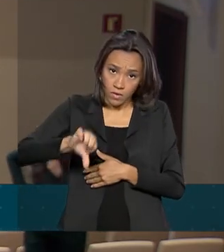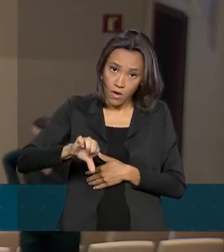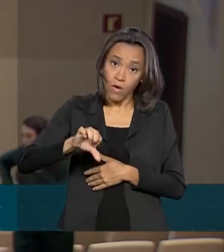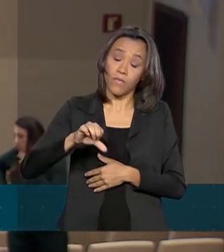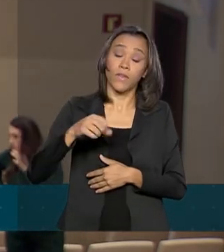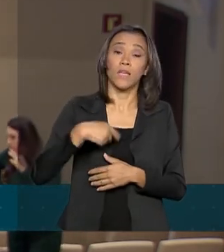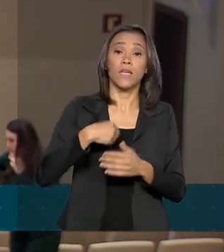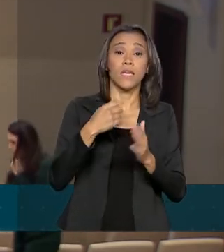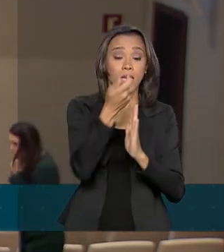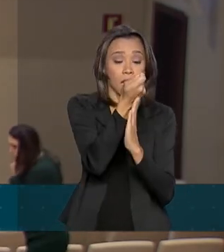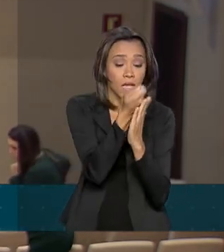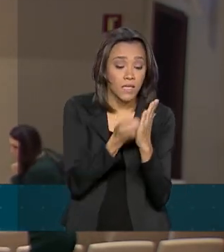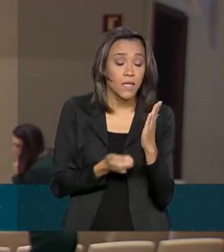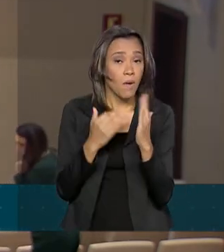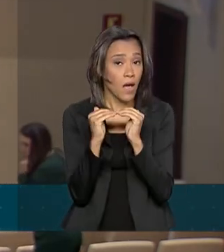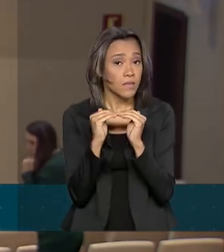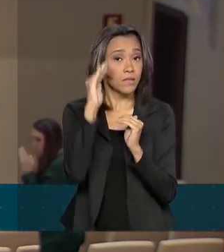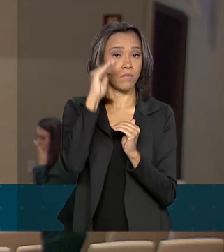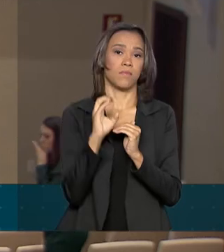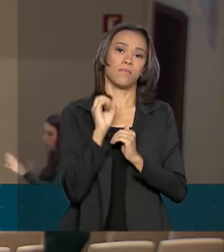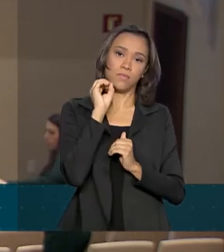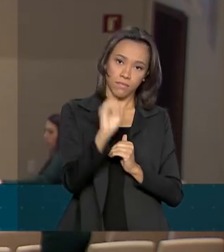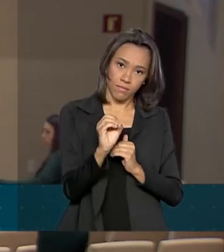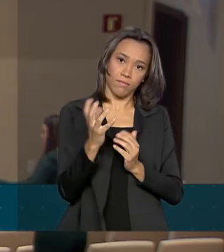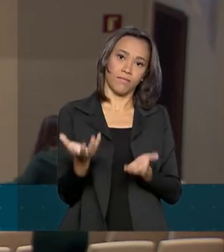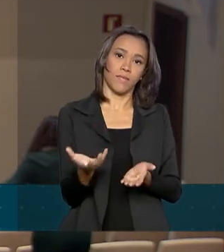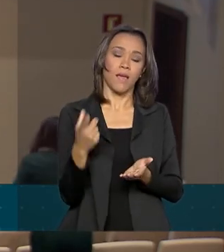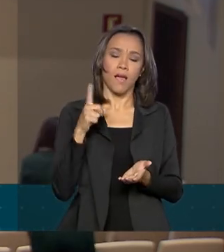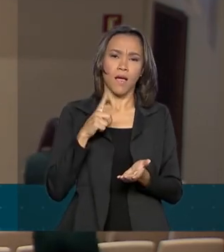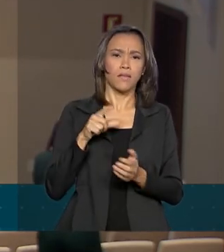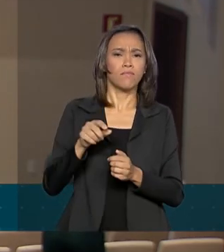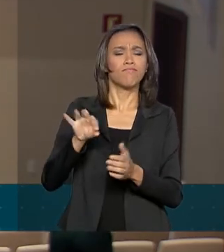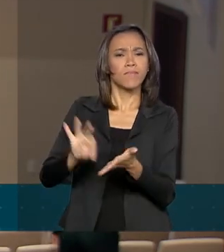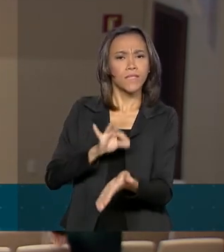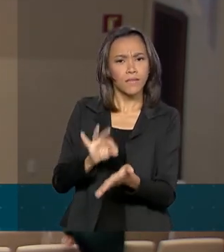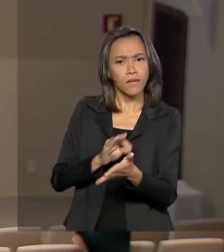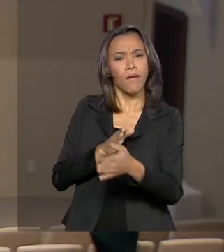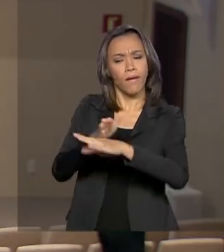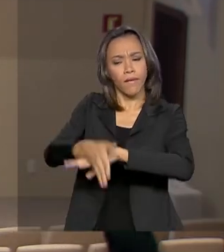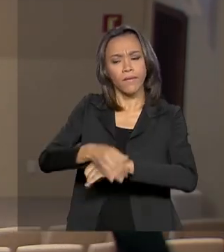acima de zero na redação. A inscrição é feita na página do SISU na internet. A inscrição feita na